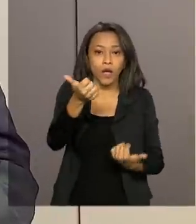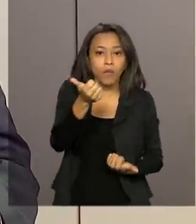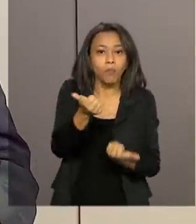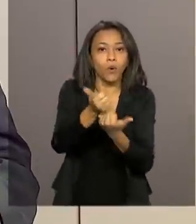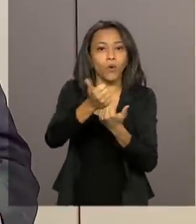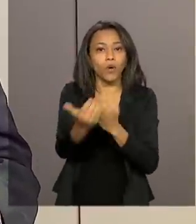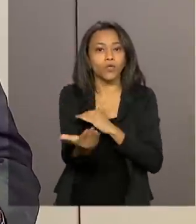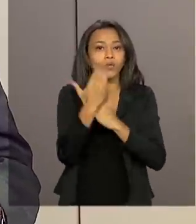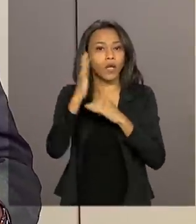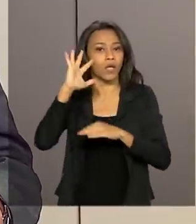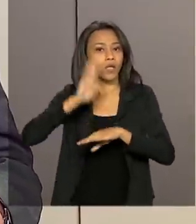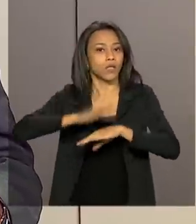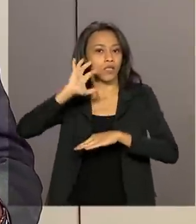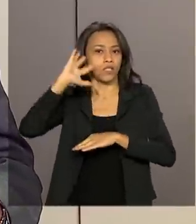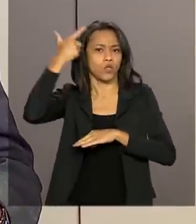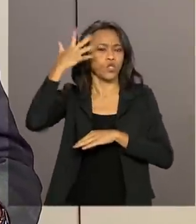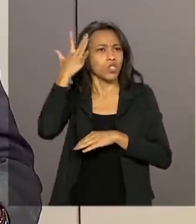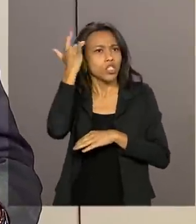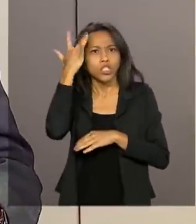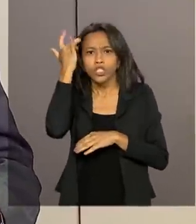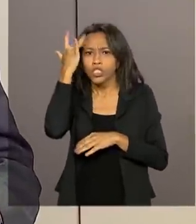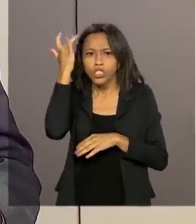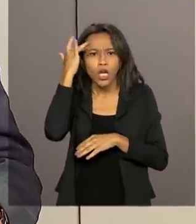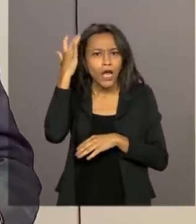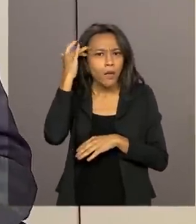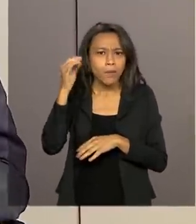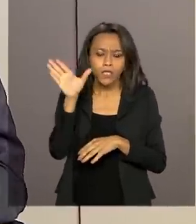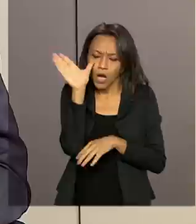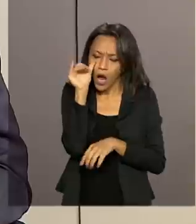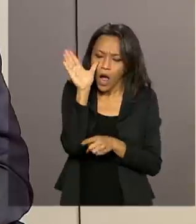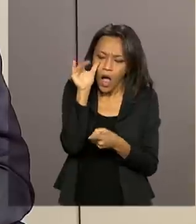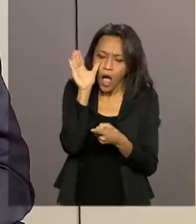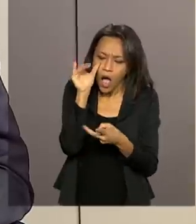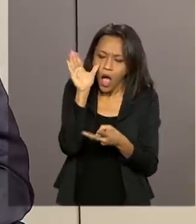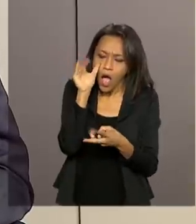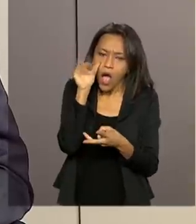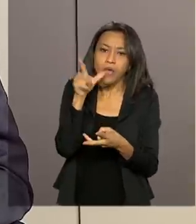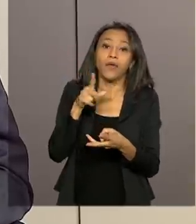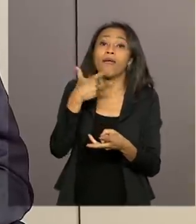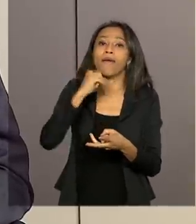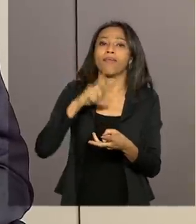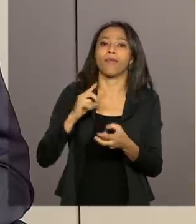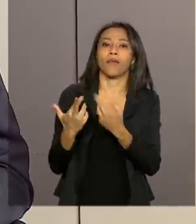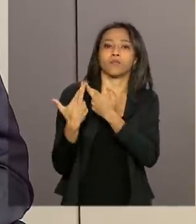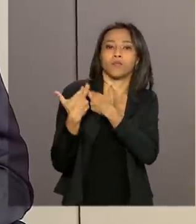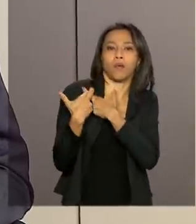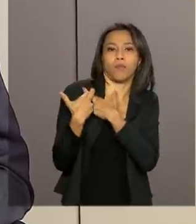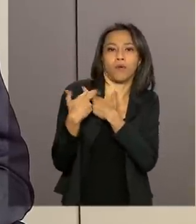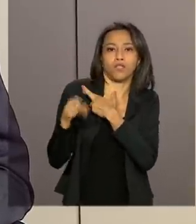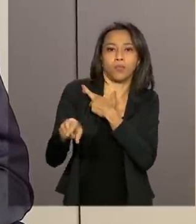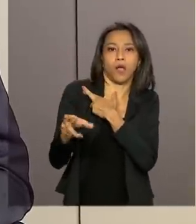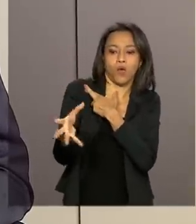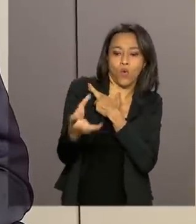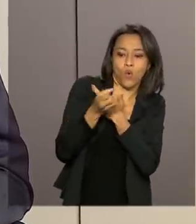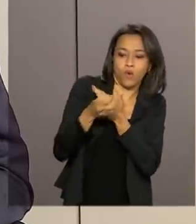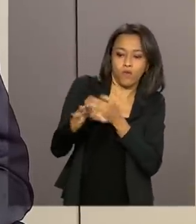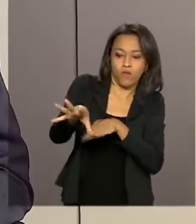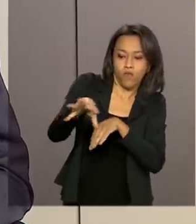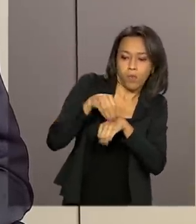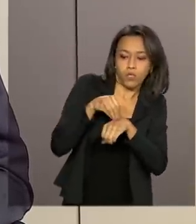decisão, esse dado esteja diariamente disponível para quem tem a responsabilidade por tomar as medidas